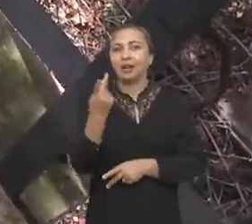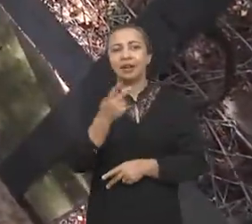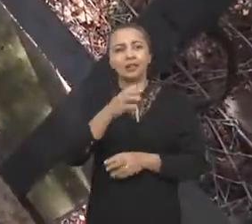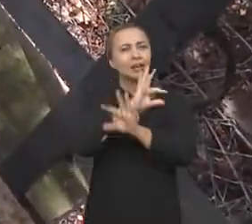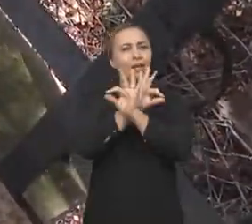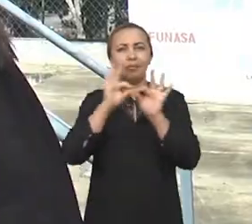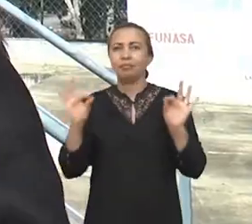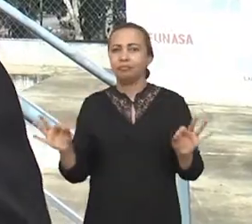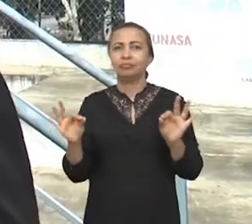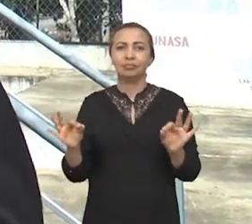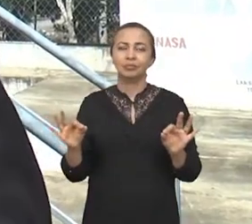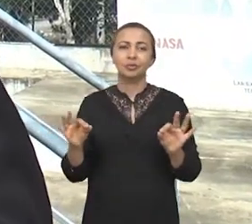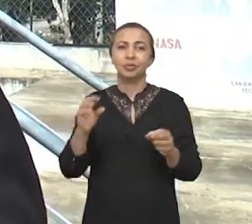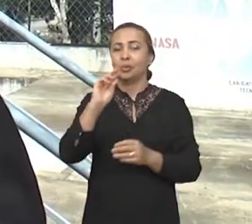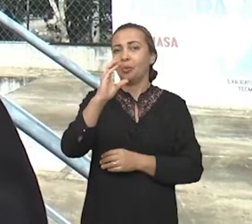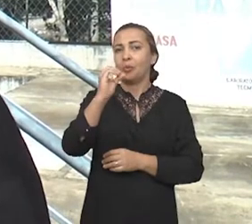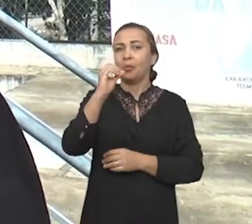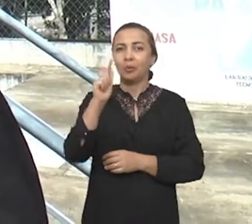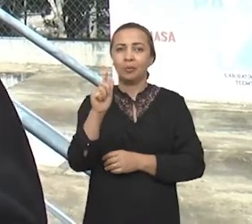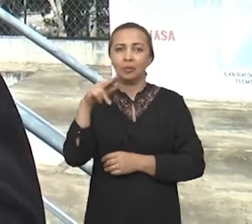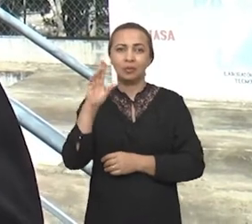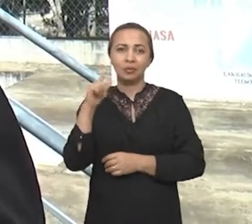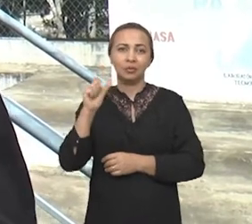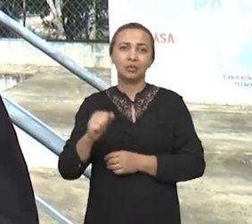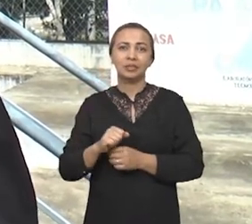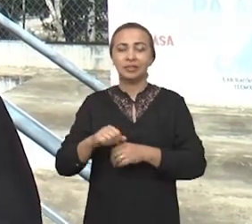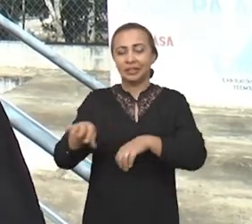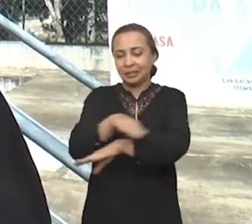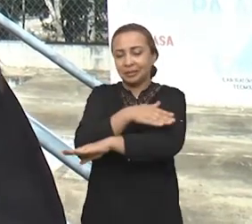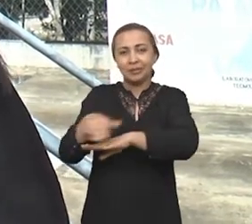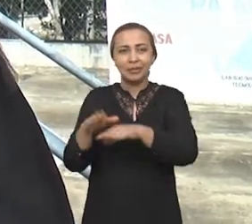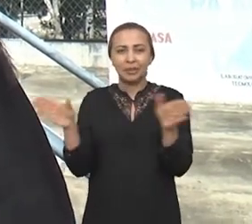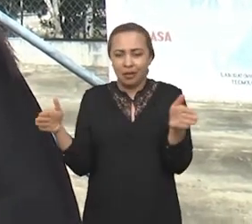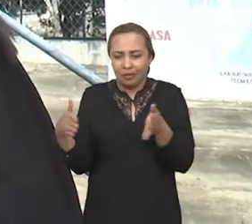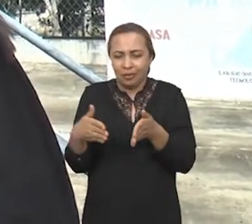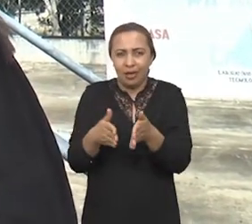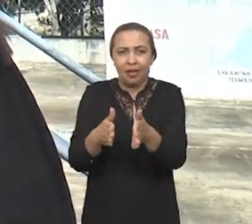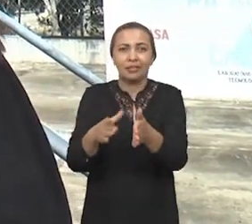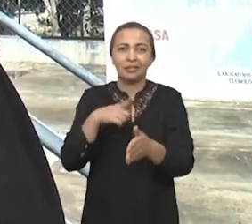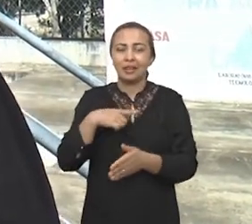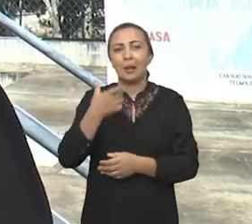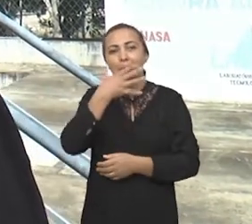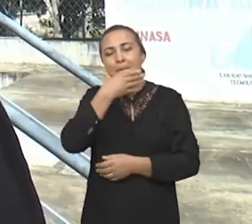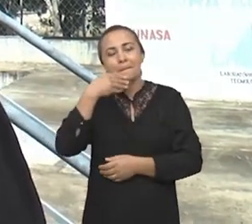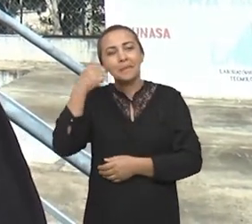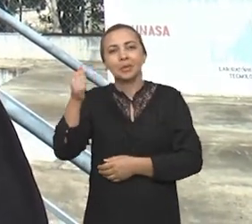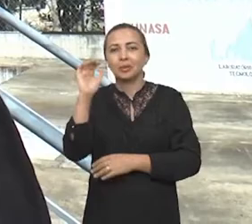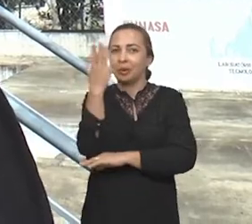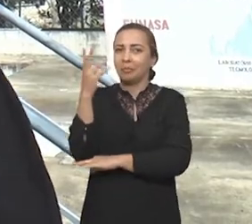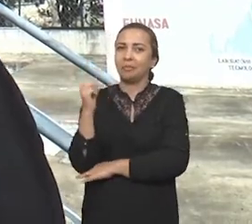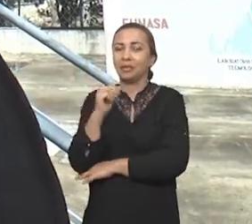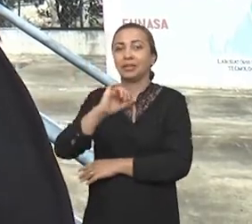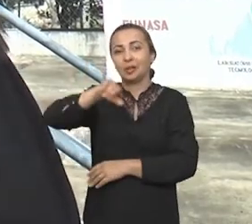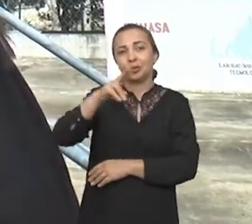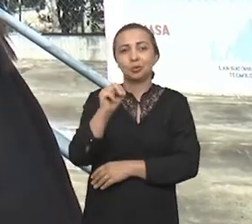Isso é uma grande vantagem. Os coagulantes inorgânico, que eles trabalham em uma faixa bem estreita de pH. Então, a gente tem várias vantagens com a jurema preta.